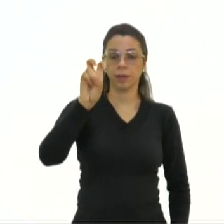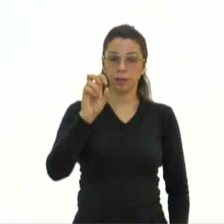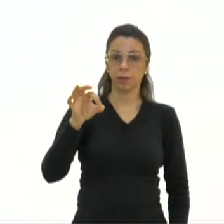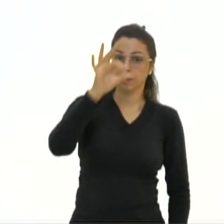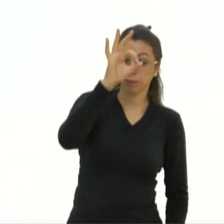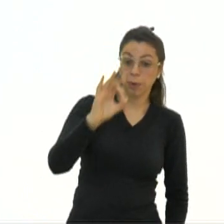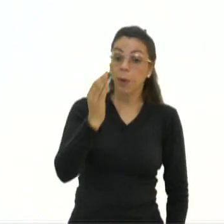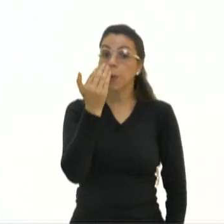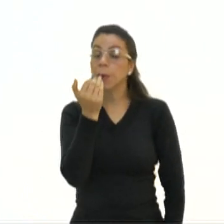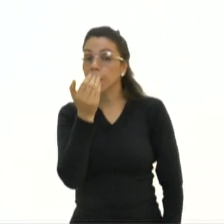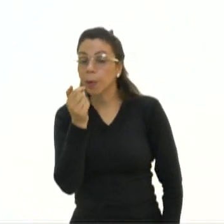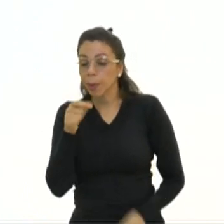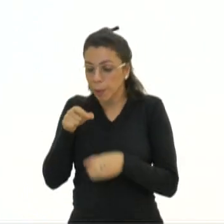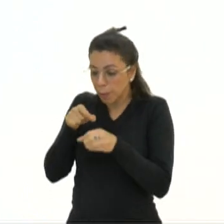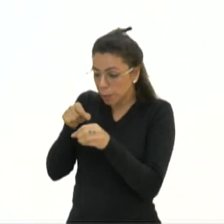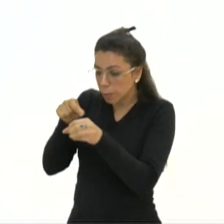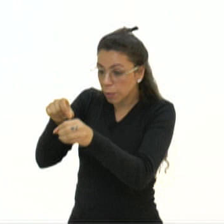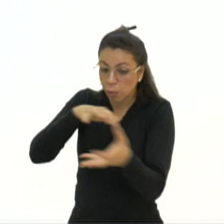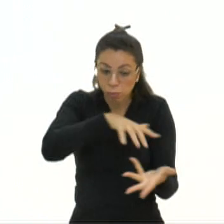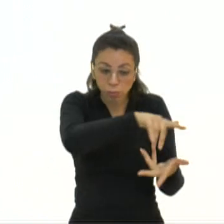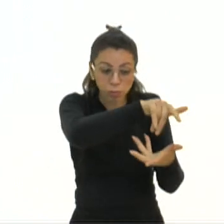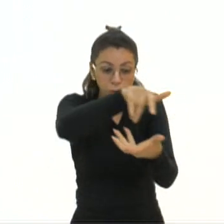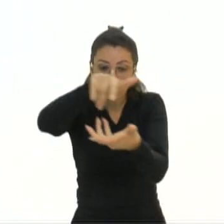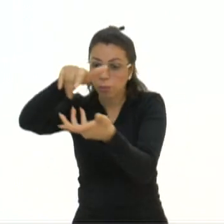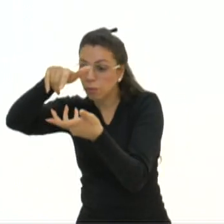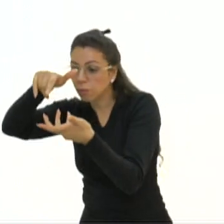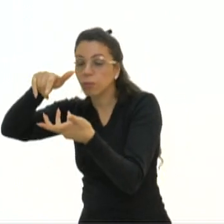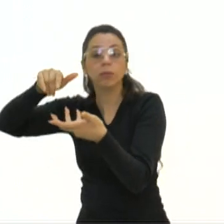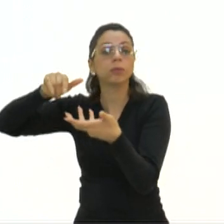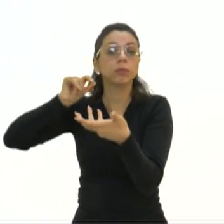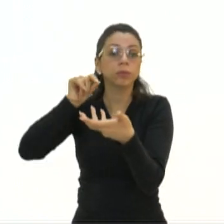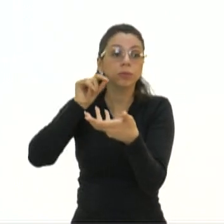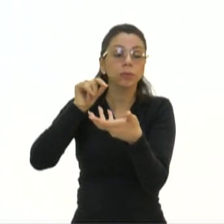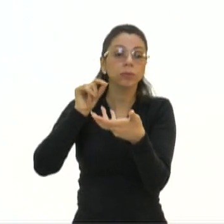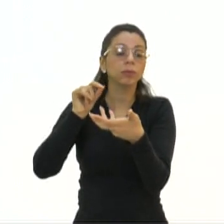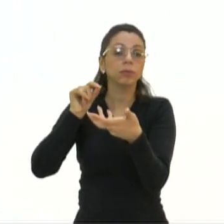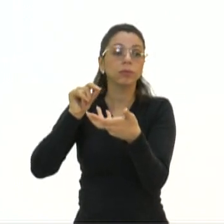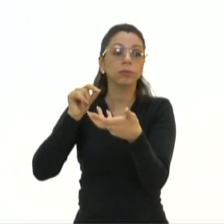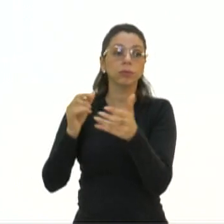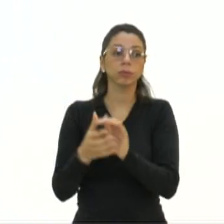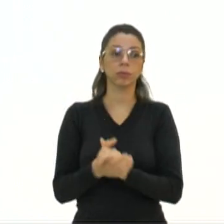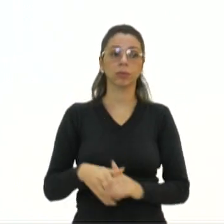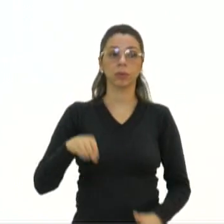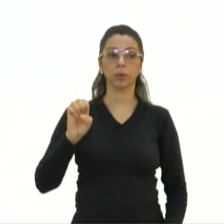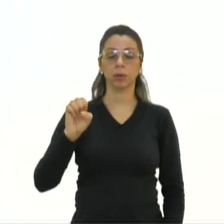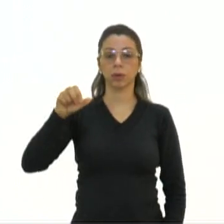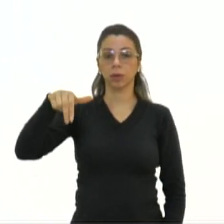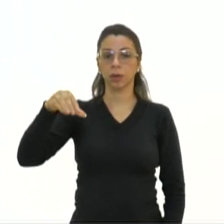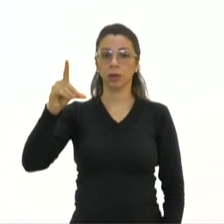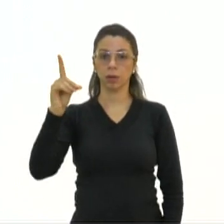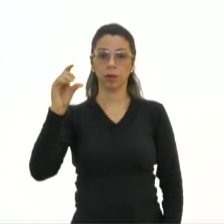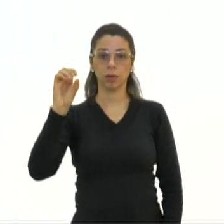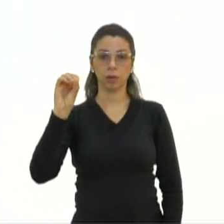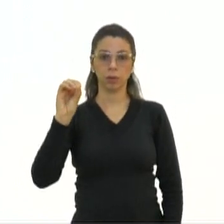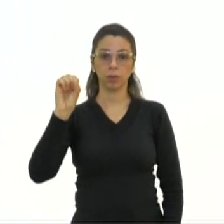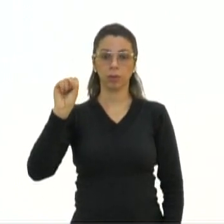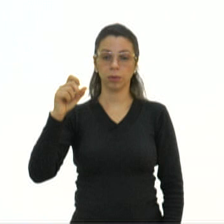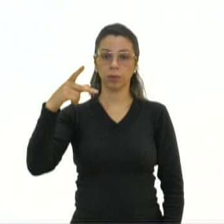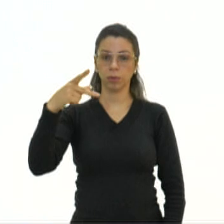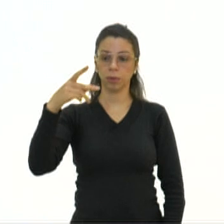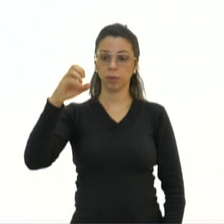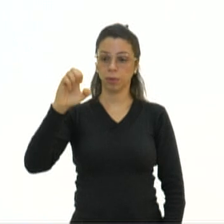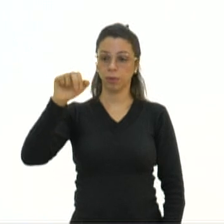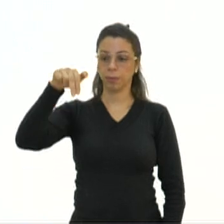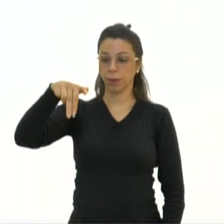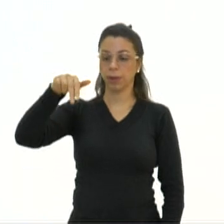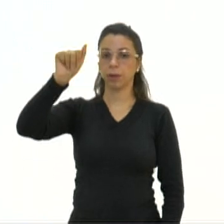alimentos que são produzidos no mundo, eles são provenientes do endosperma da semente. A gente falou que o endosperma é aquela